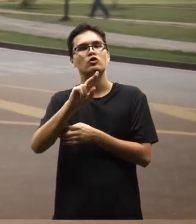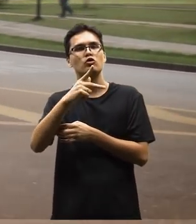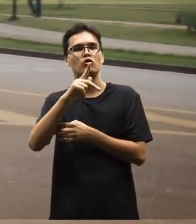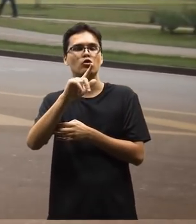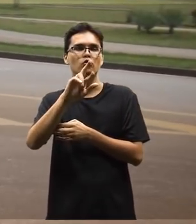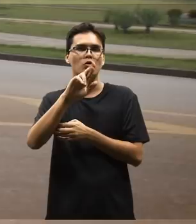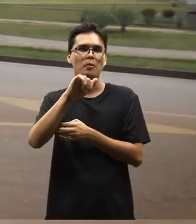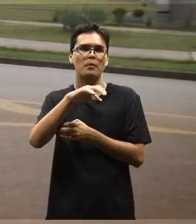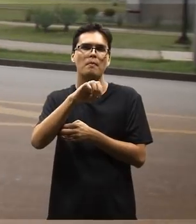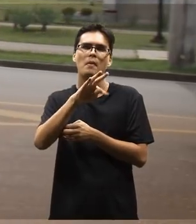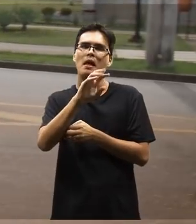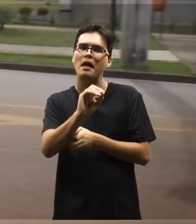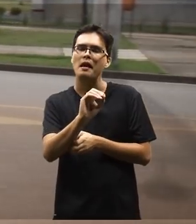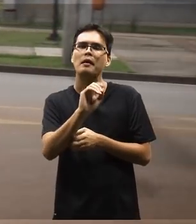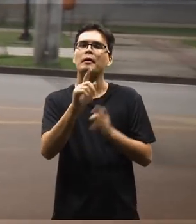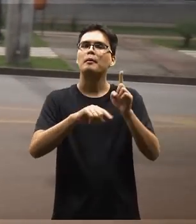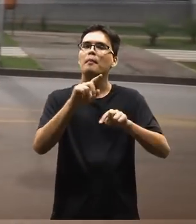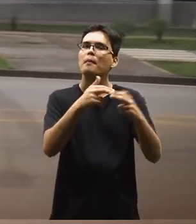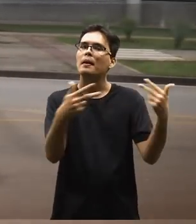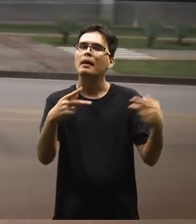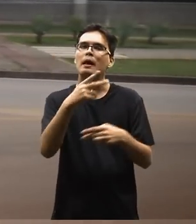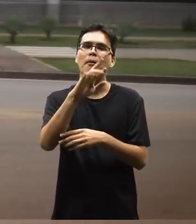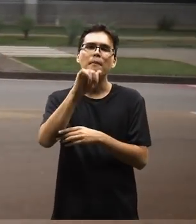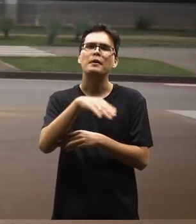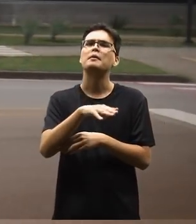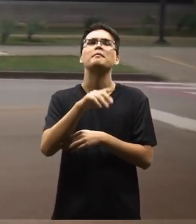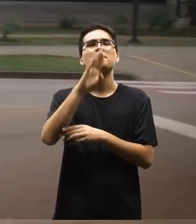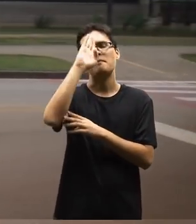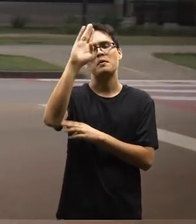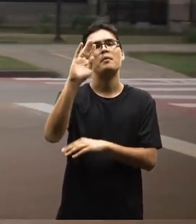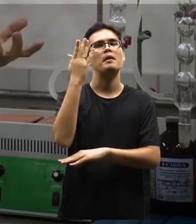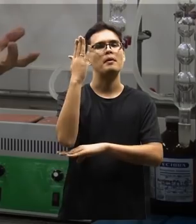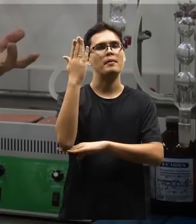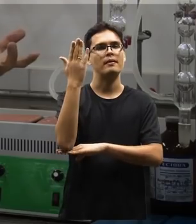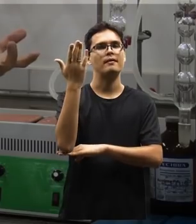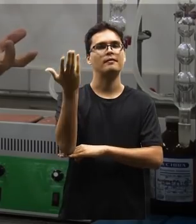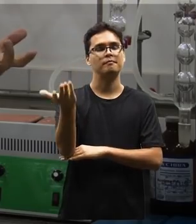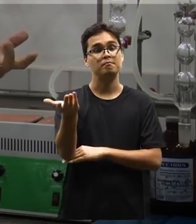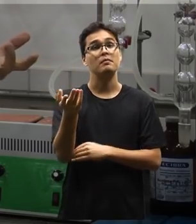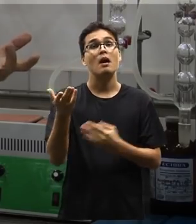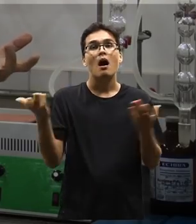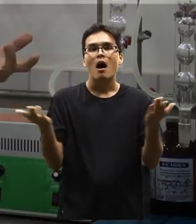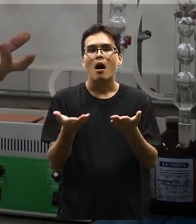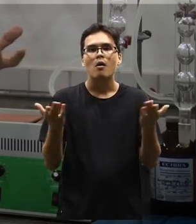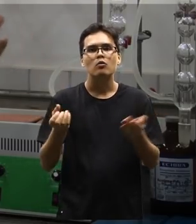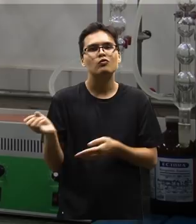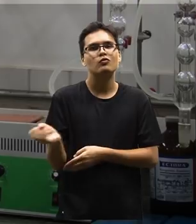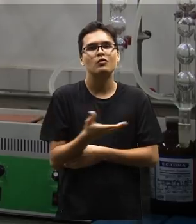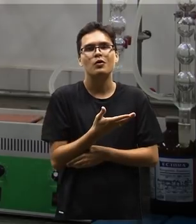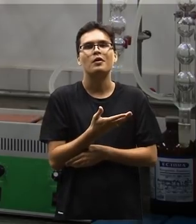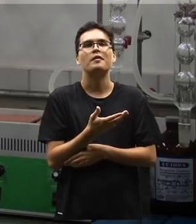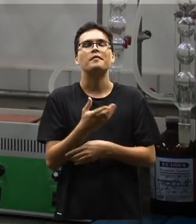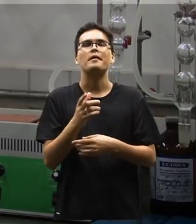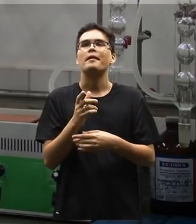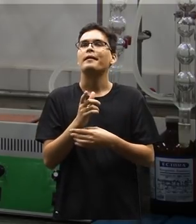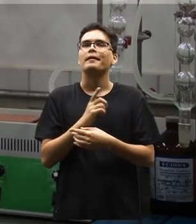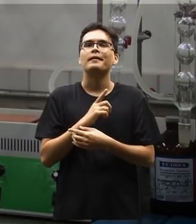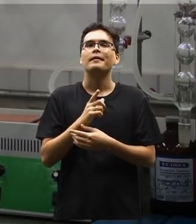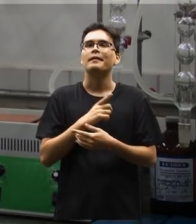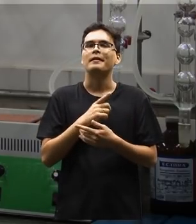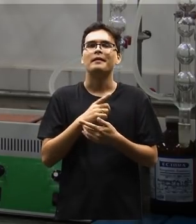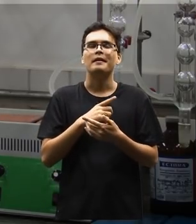quanto na área de suprimento, por exemplo, de matéria-prima, que é, basicamente, a madeira. E, mais